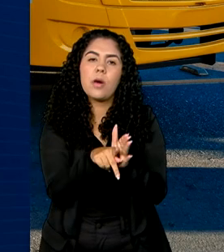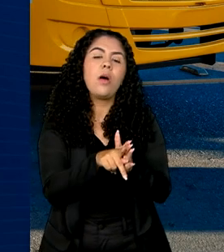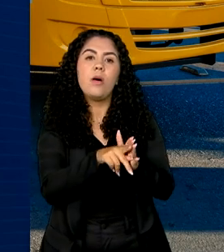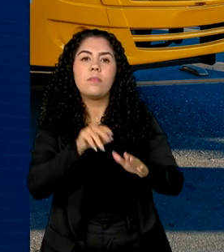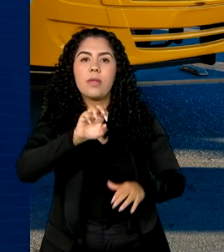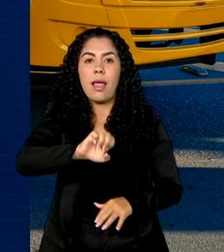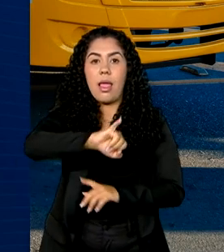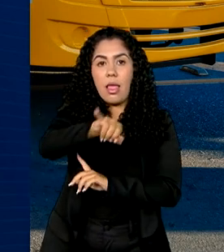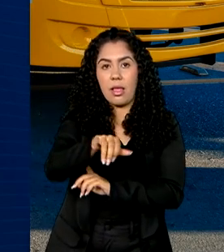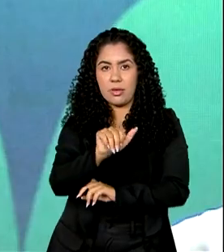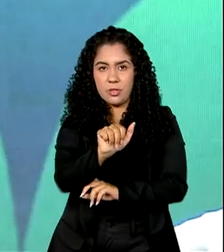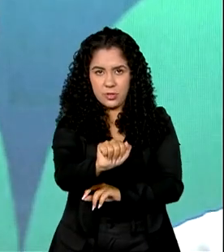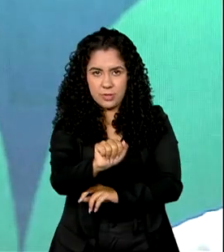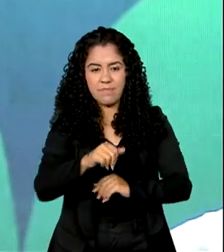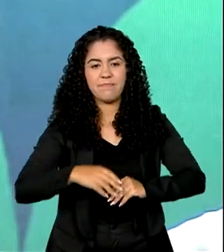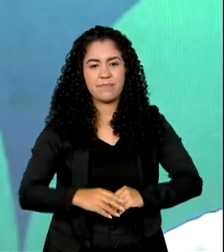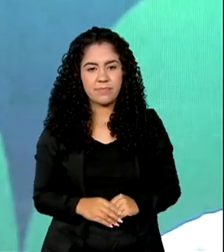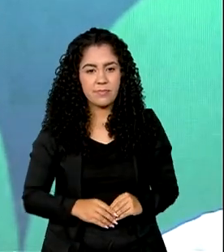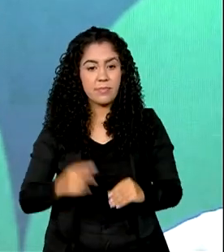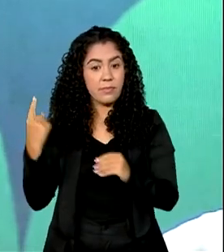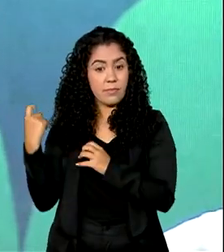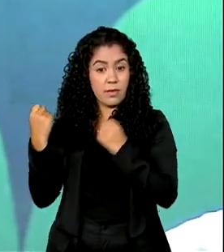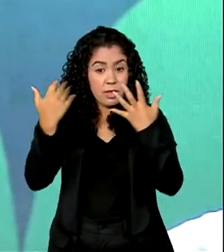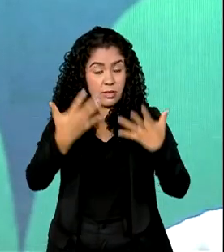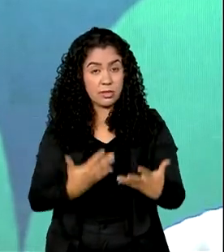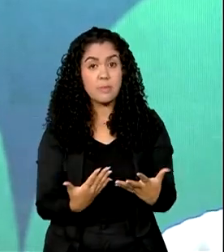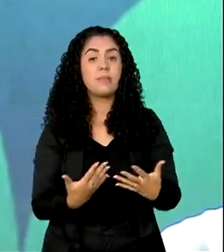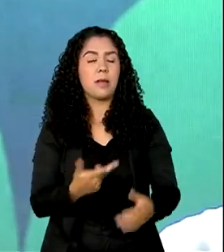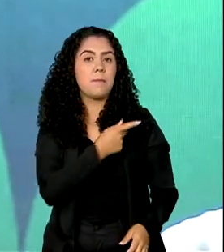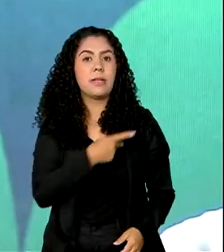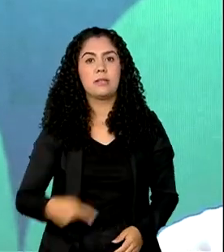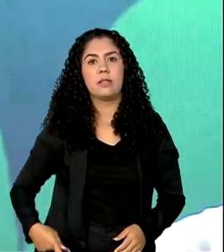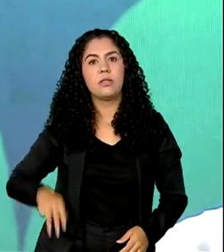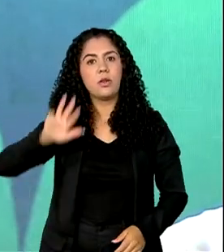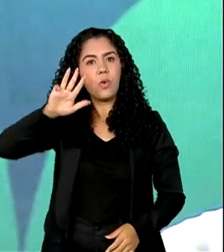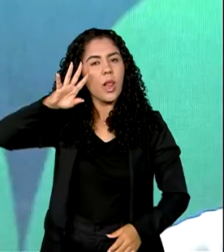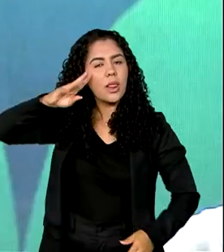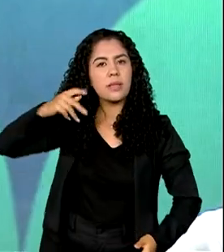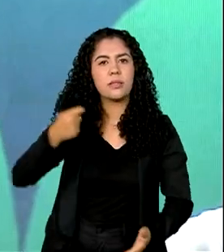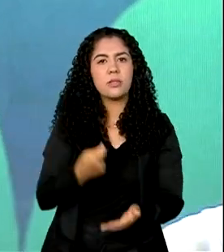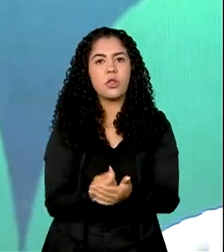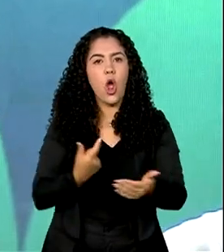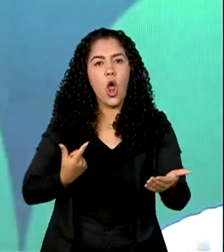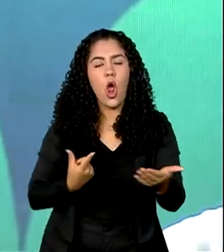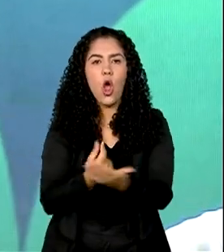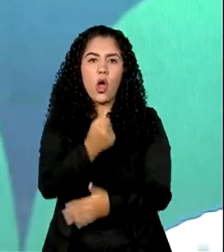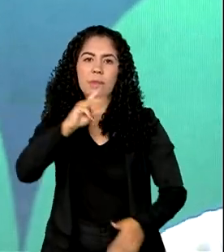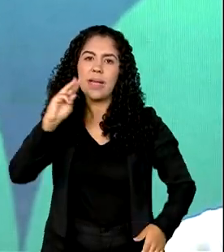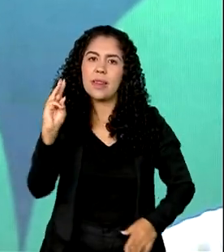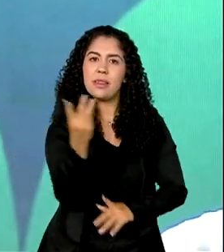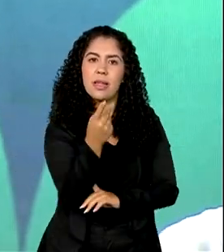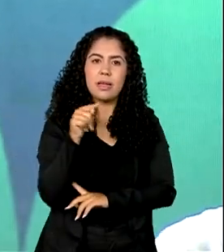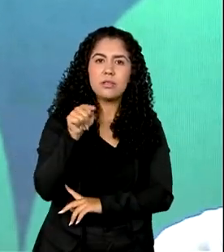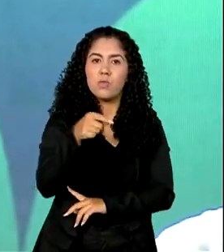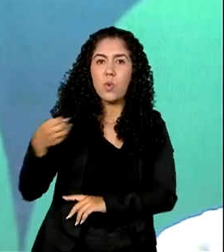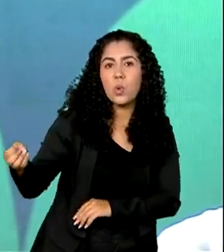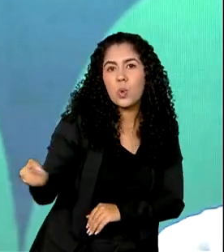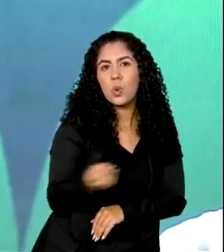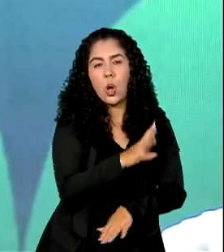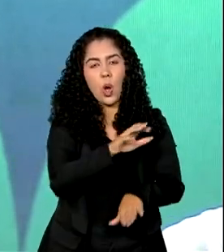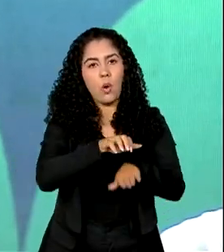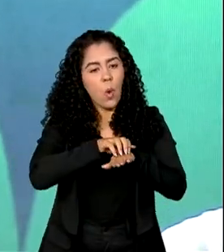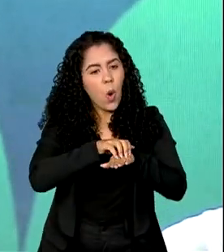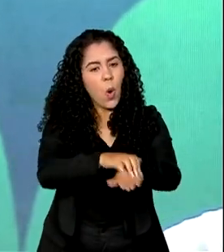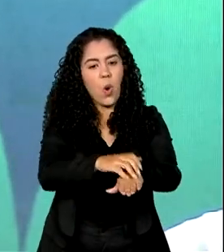Jovens e Adultos, EJA. O presidente Lula decidiu comprar 3 mil novos ônibus com